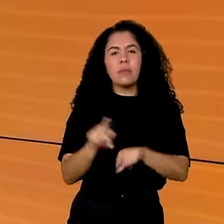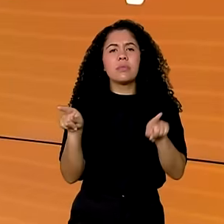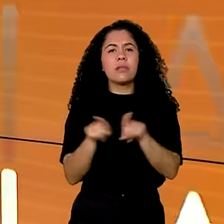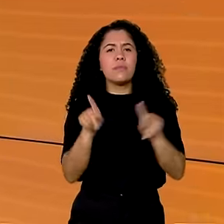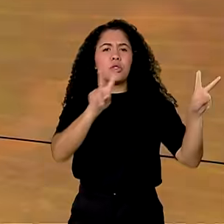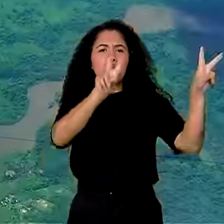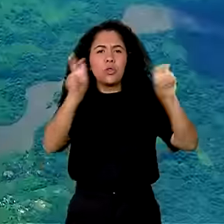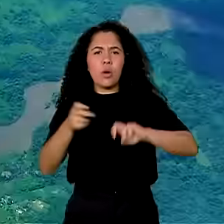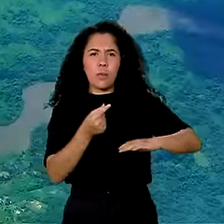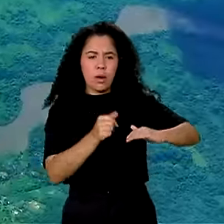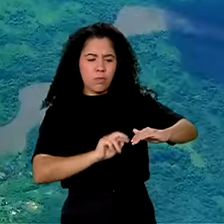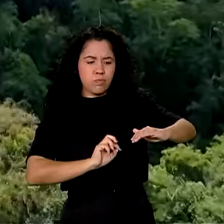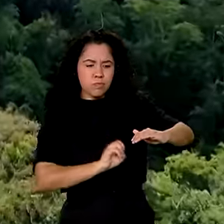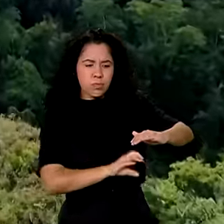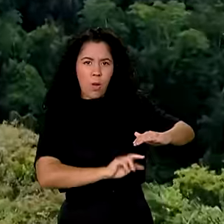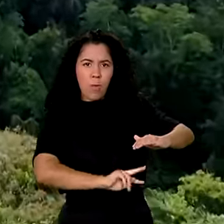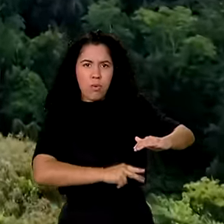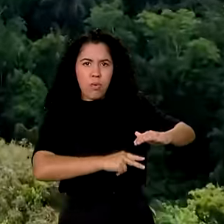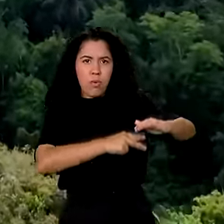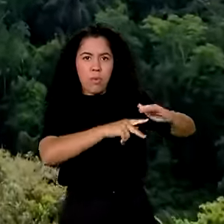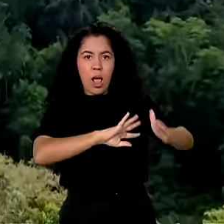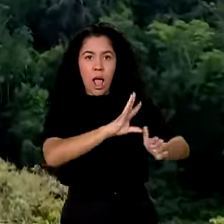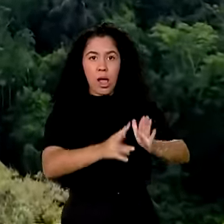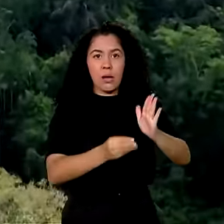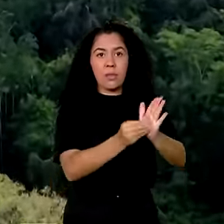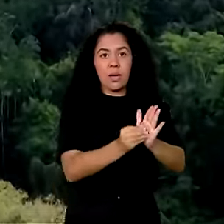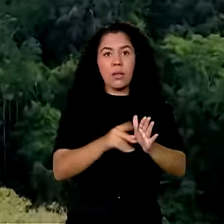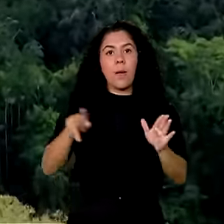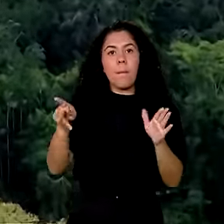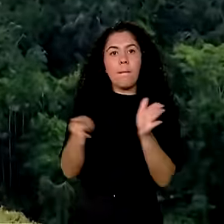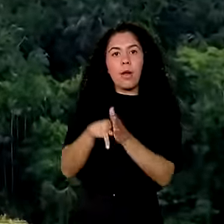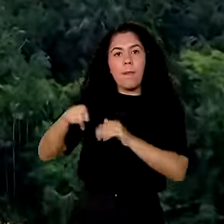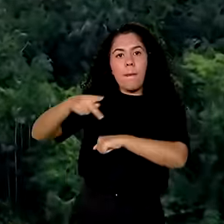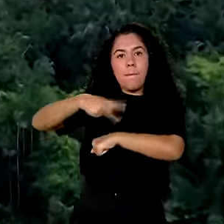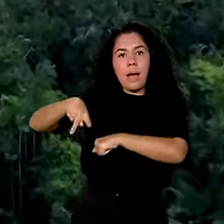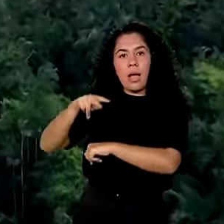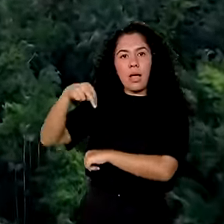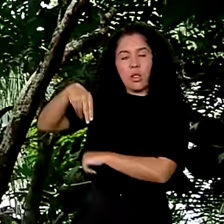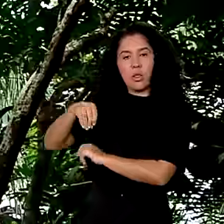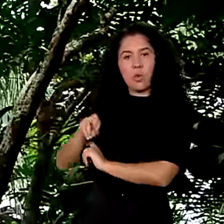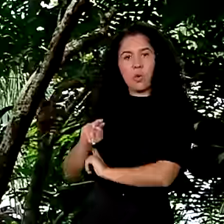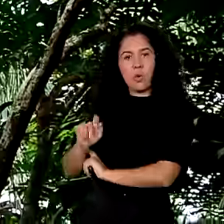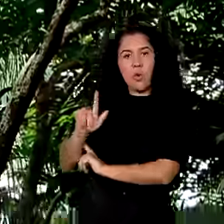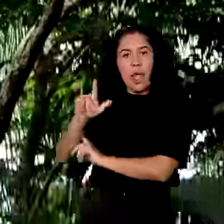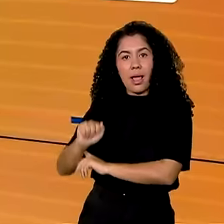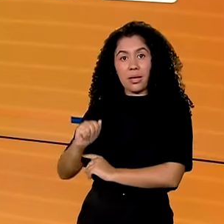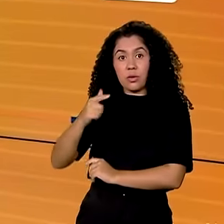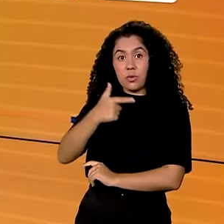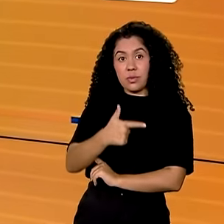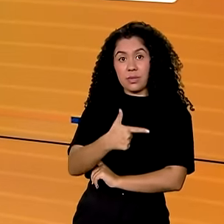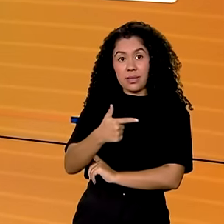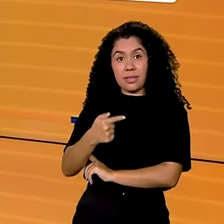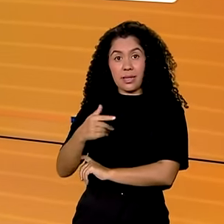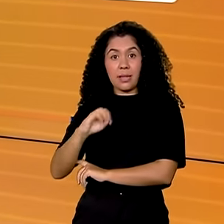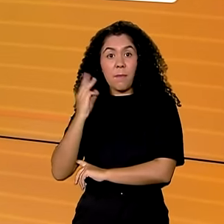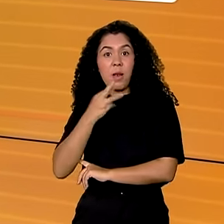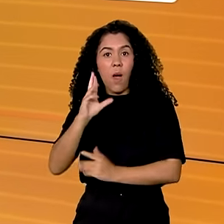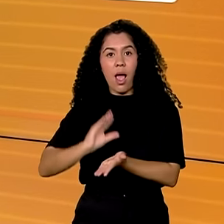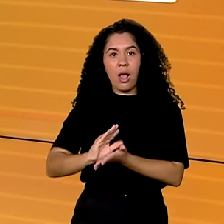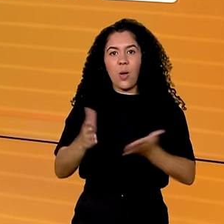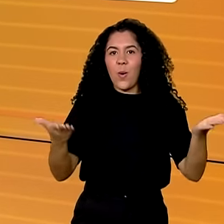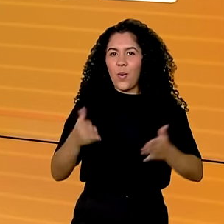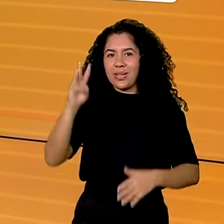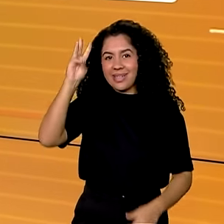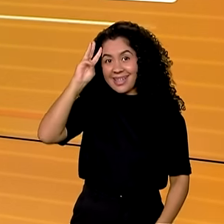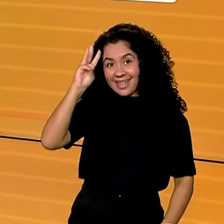Fundo Amazônia recebe nova doação da Noruega de mais de 270 milhões de reais. Terça-feira, 2 de